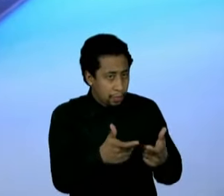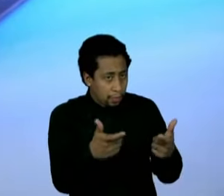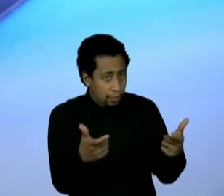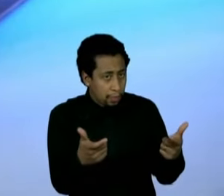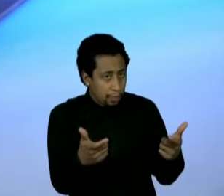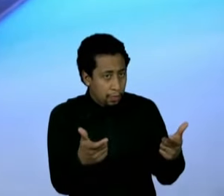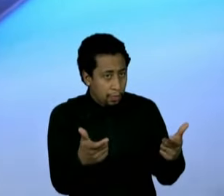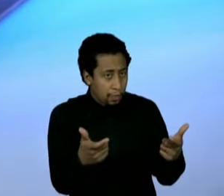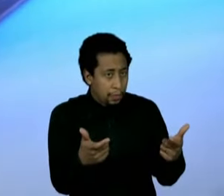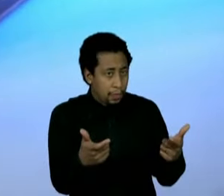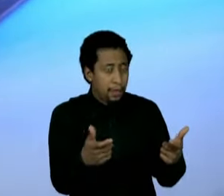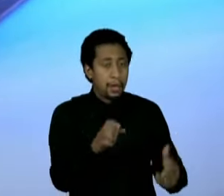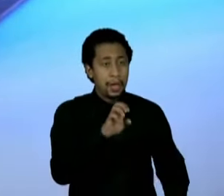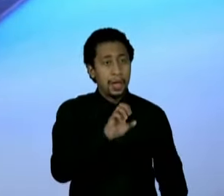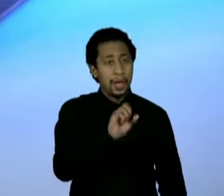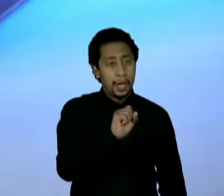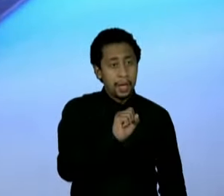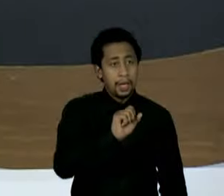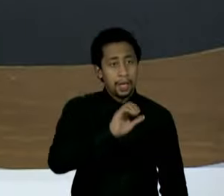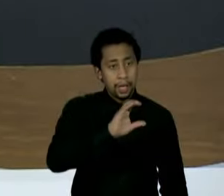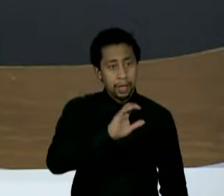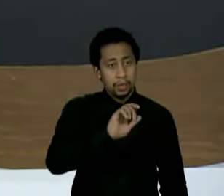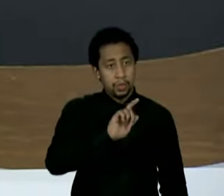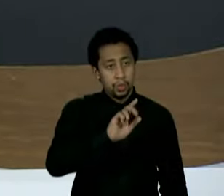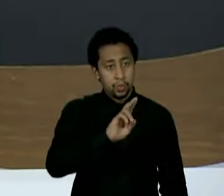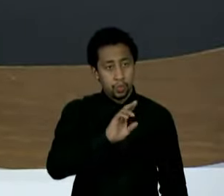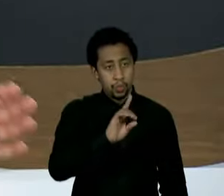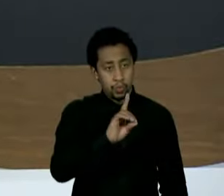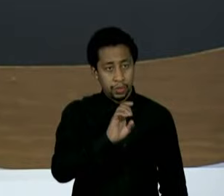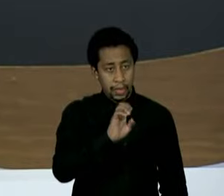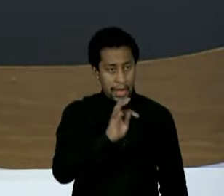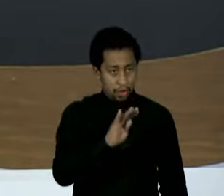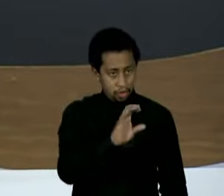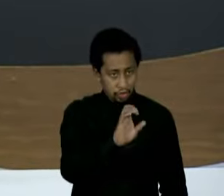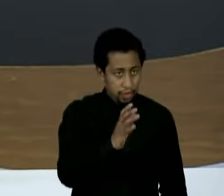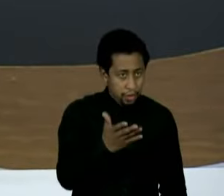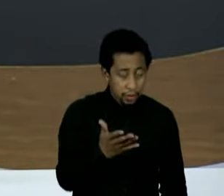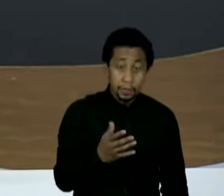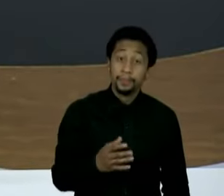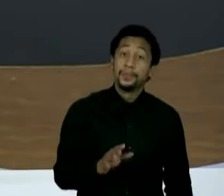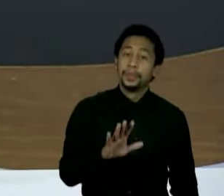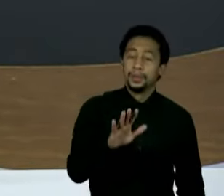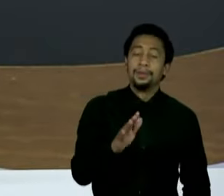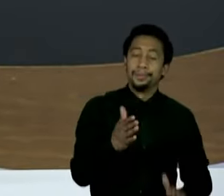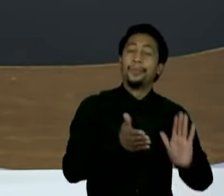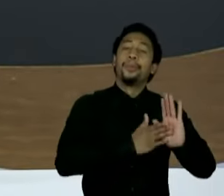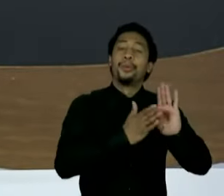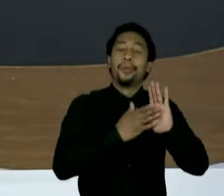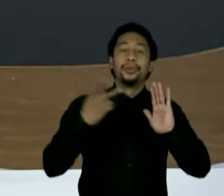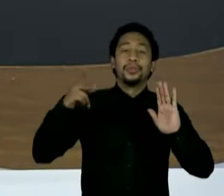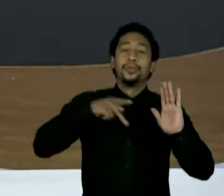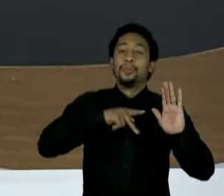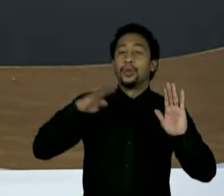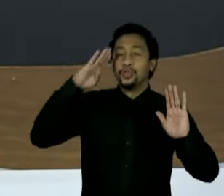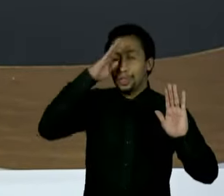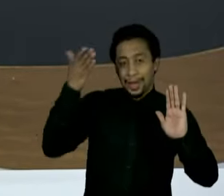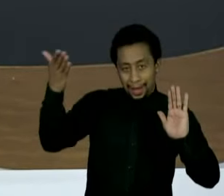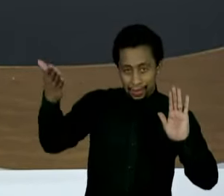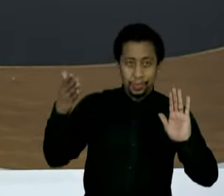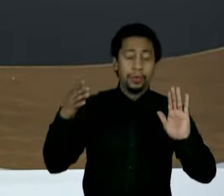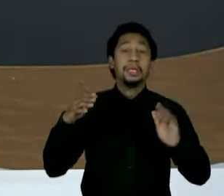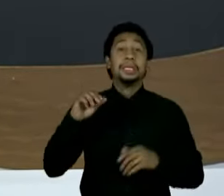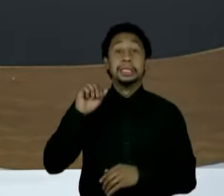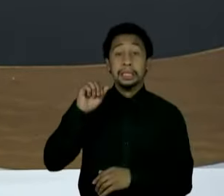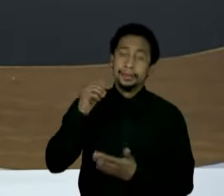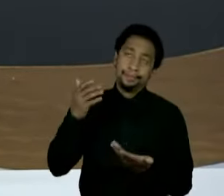excludente de ilicitude para... Aquela proposta do Bolsonaro de que policiais não serão punidos se, eventualmente,